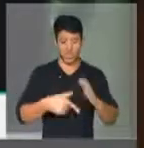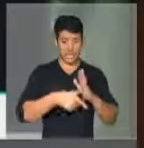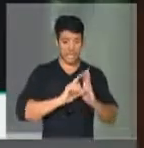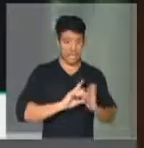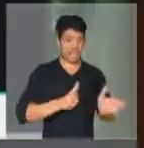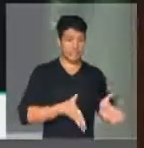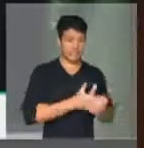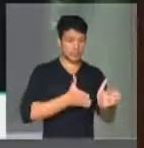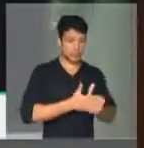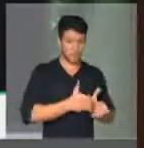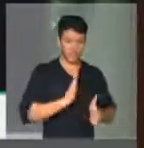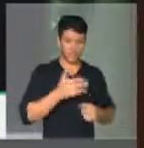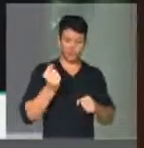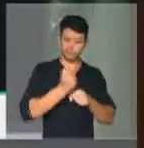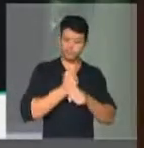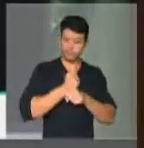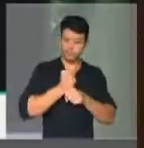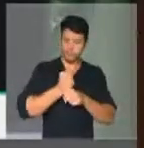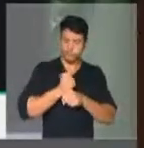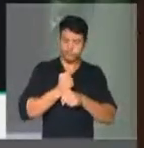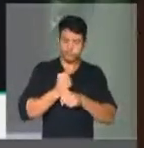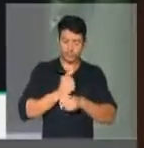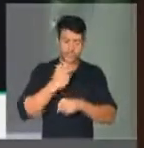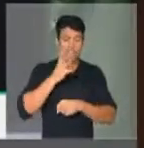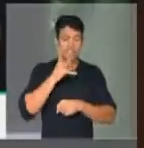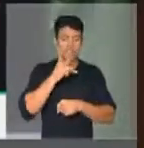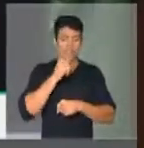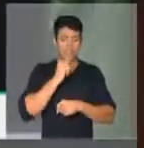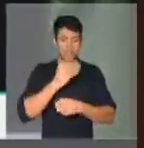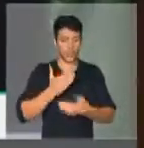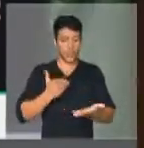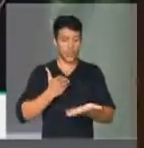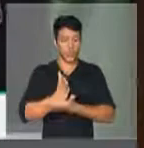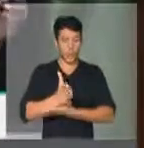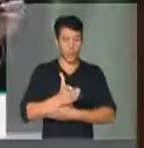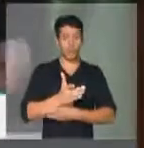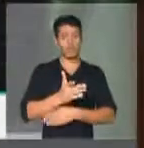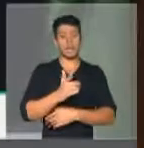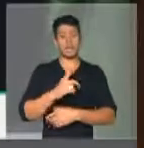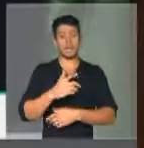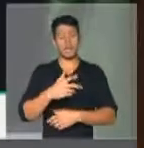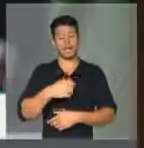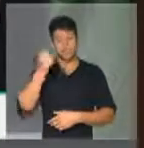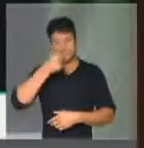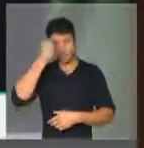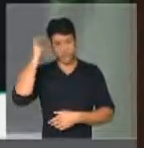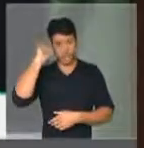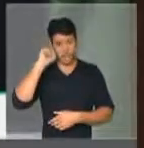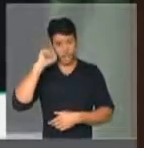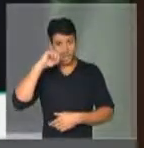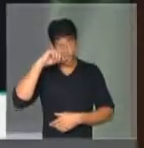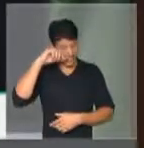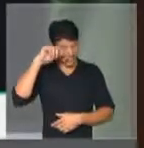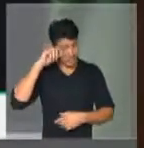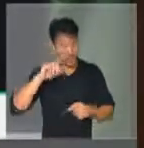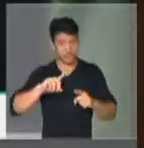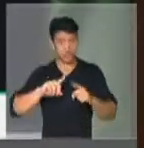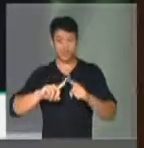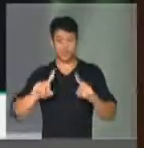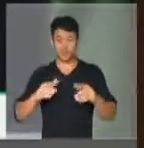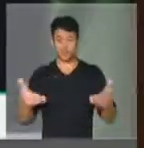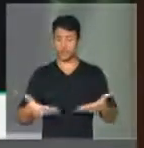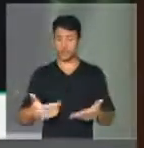levou muitos anos para entrar numa universidade, para ter uma escola de qualidade e hoje está aqui